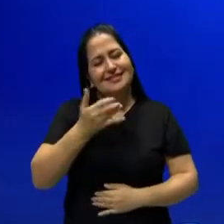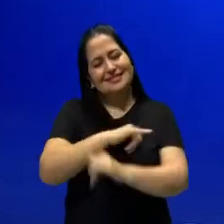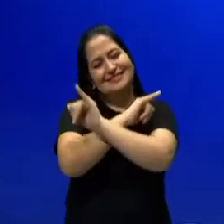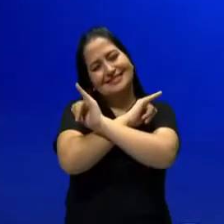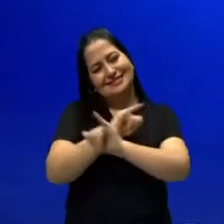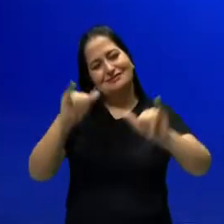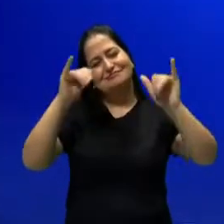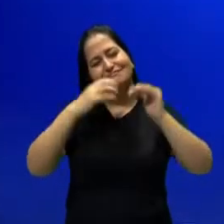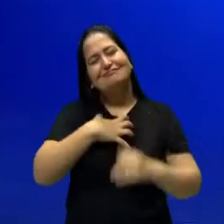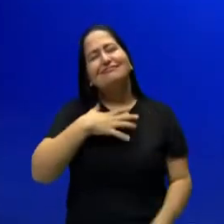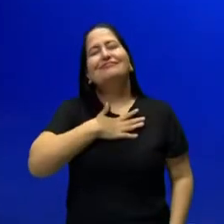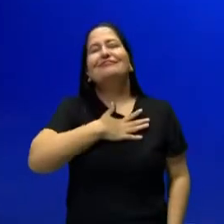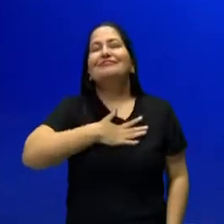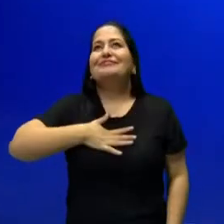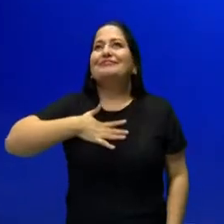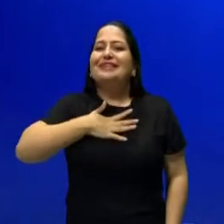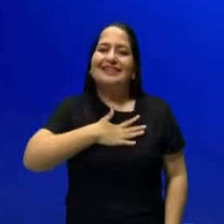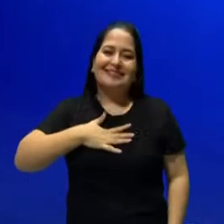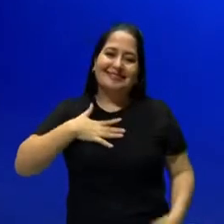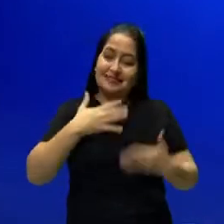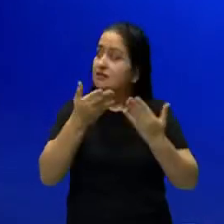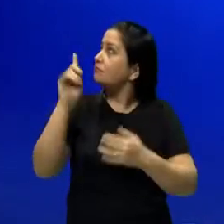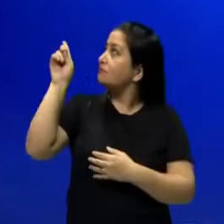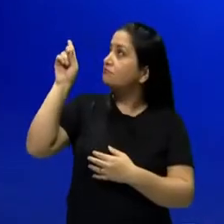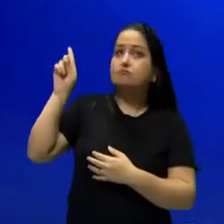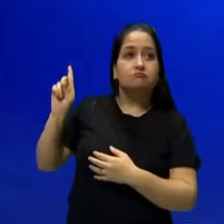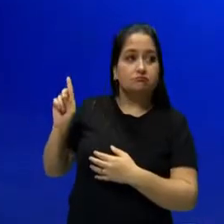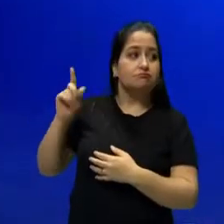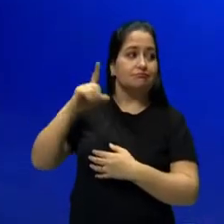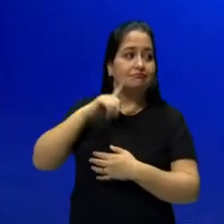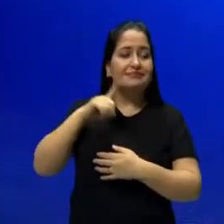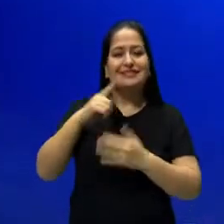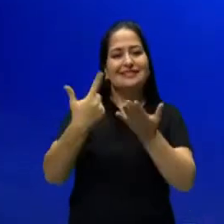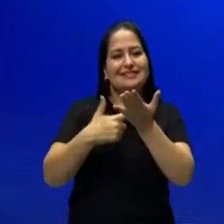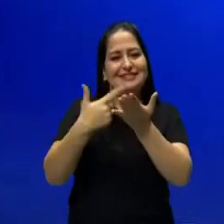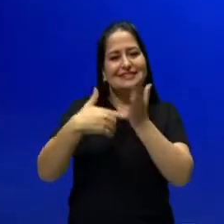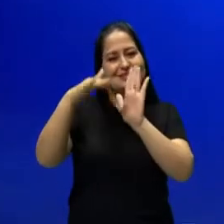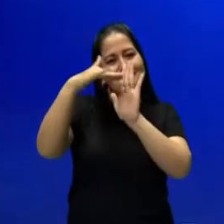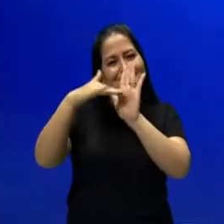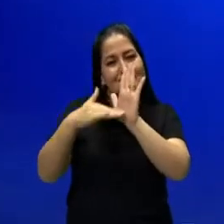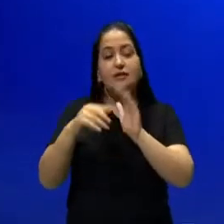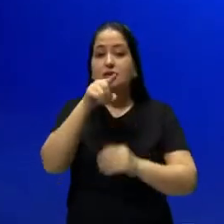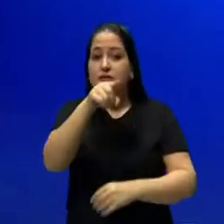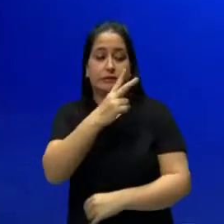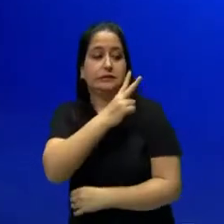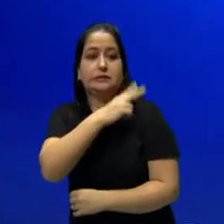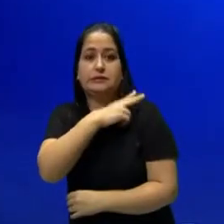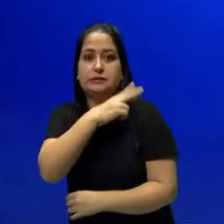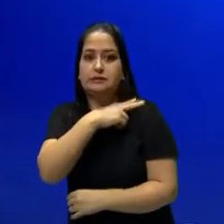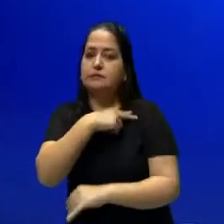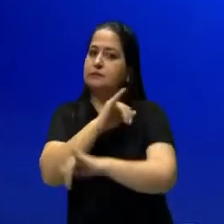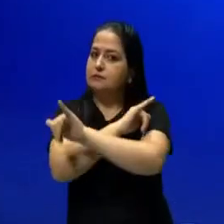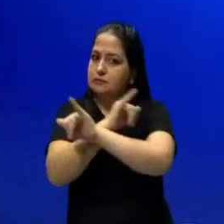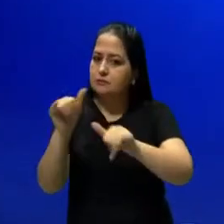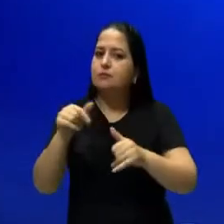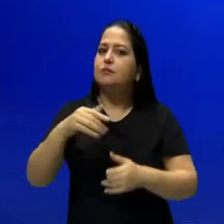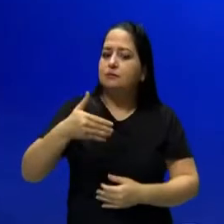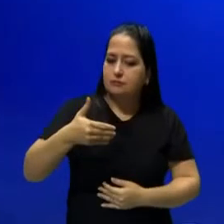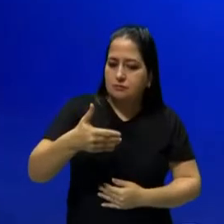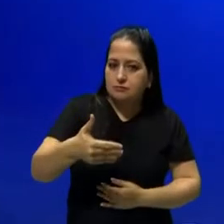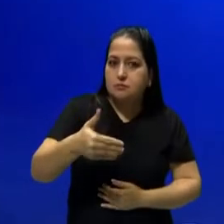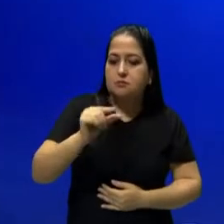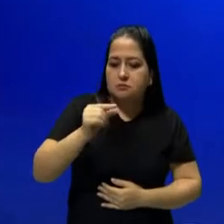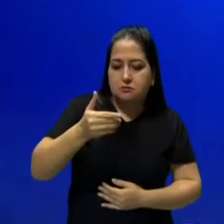vocês que é um prazer estar aqui. Estão aí as nossas referências bibliográficas. Galerinha do segunda série, nós teremos outra aula ainda,